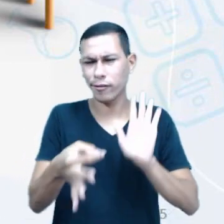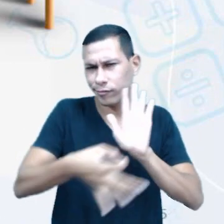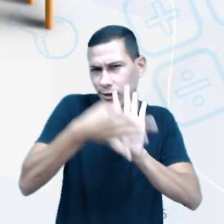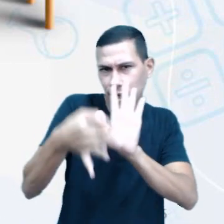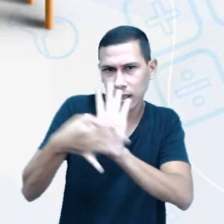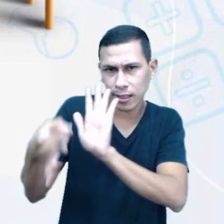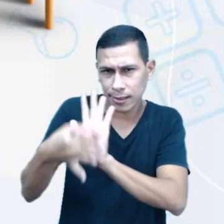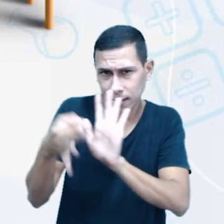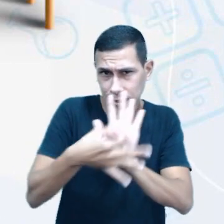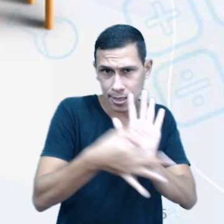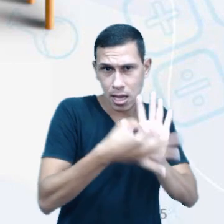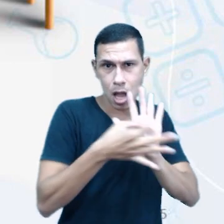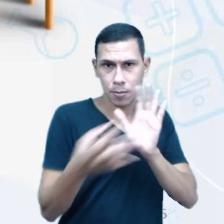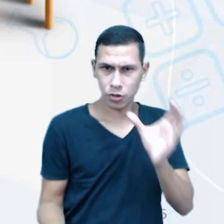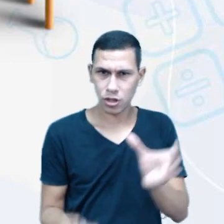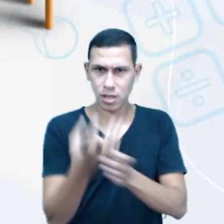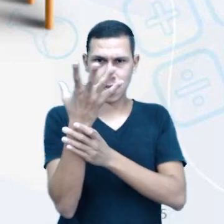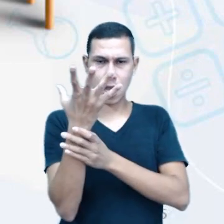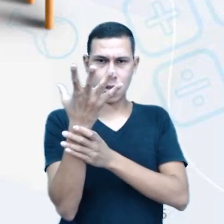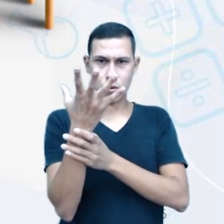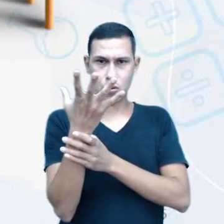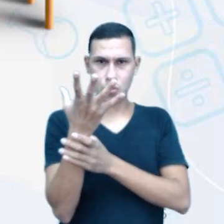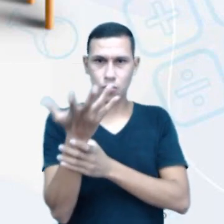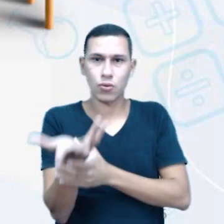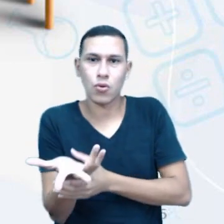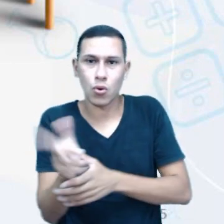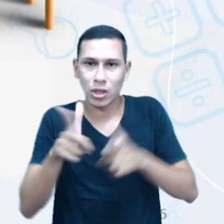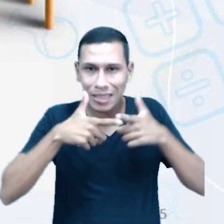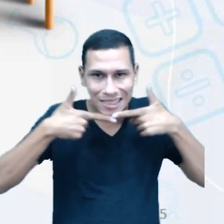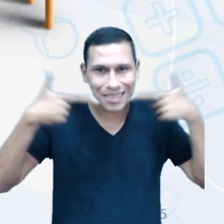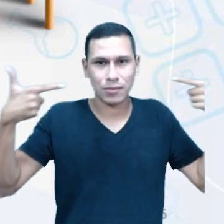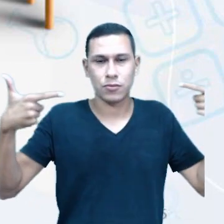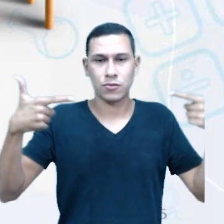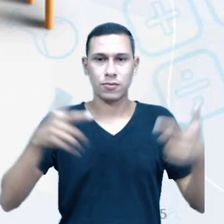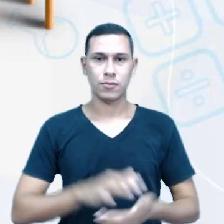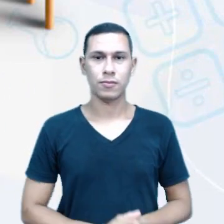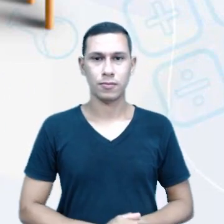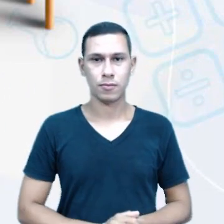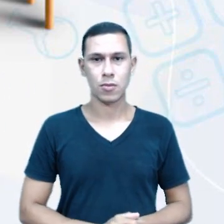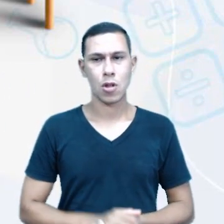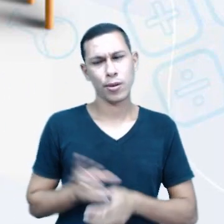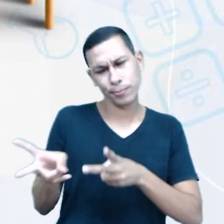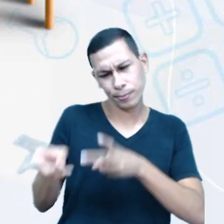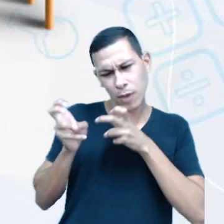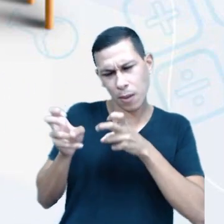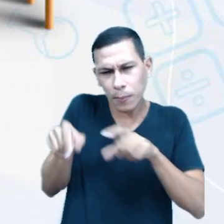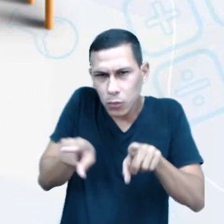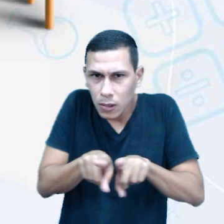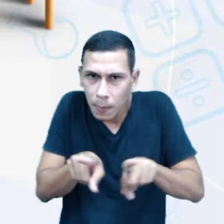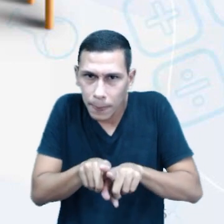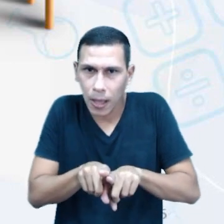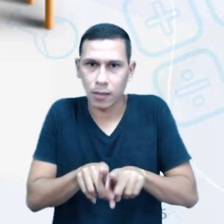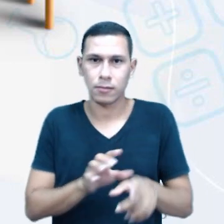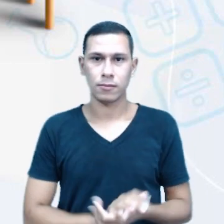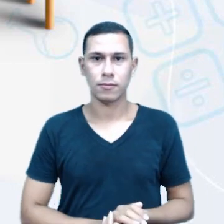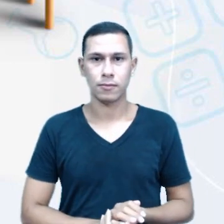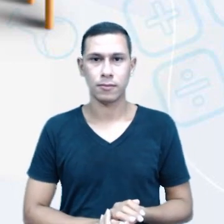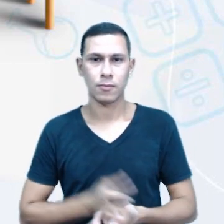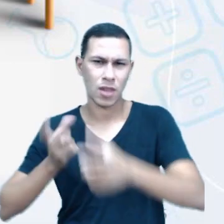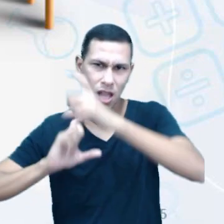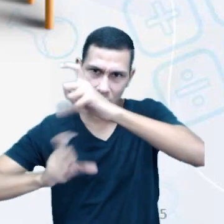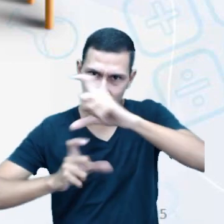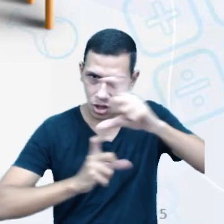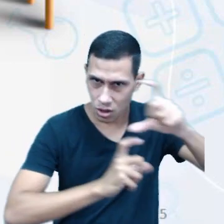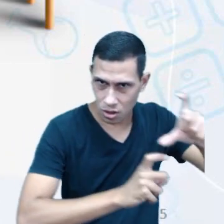por meio da criação do humor. Nós vimos também que as charges vão zelar, ou seja,